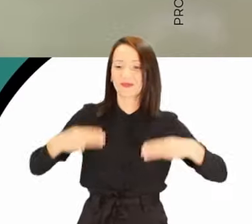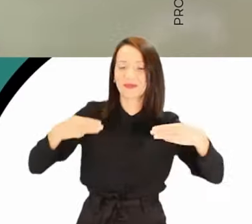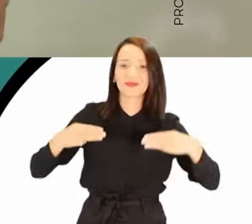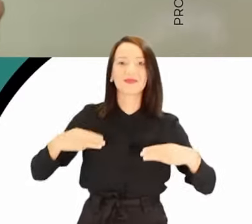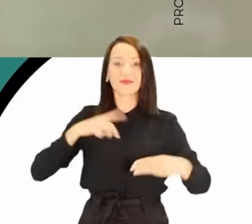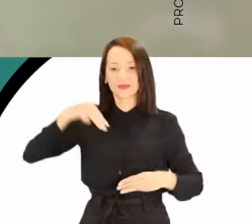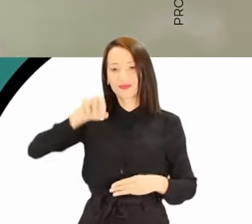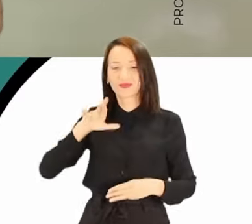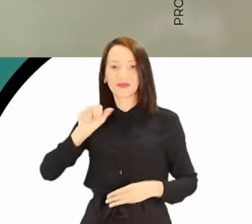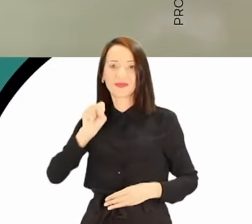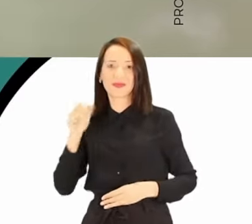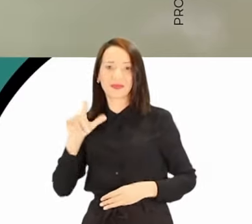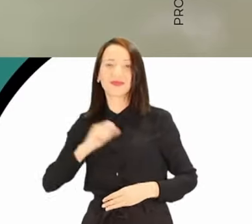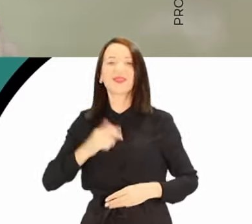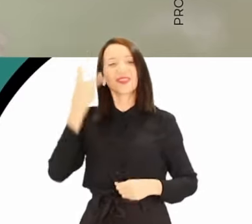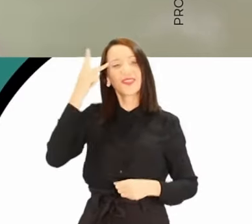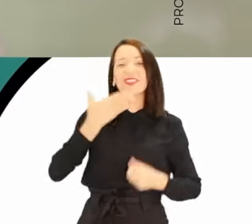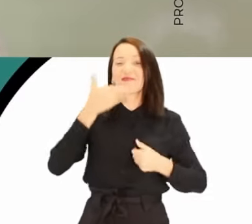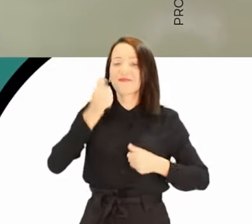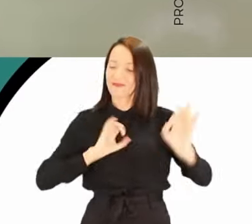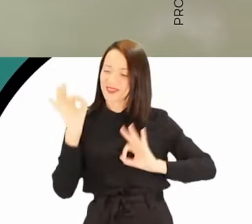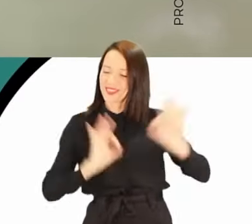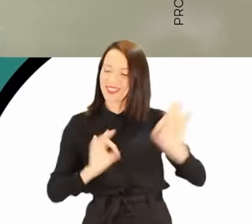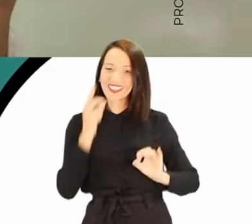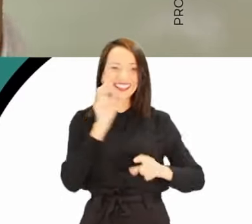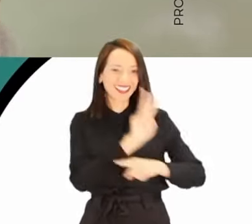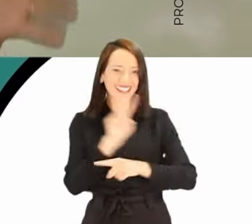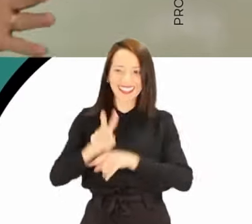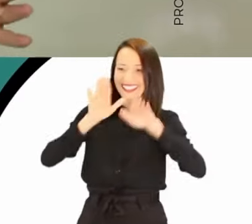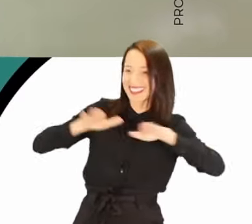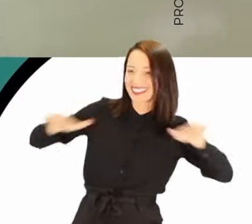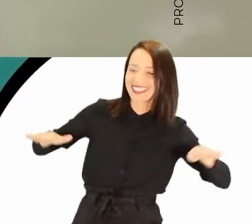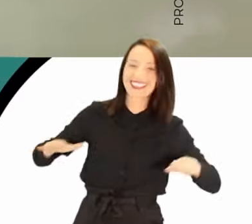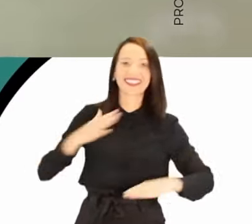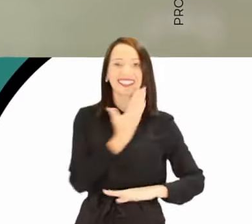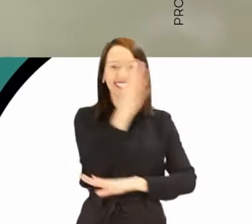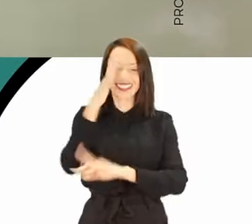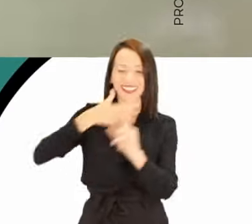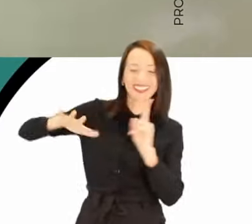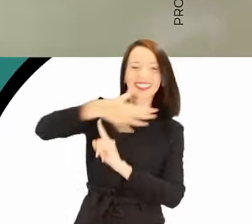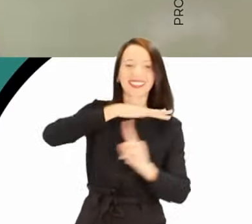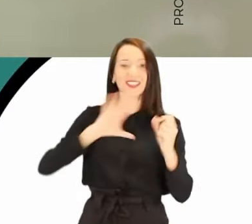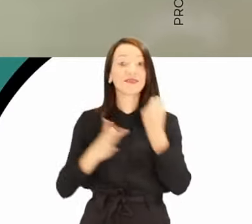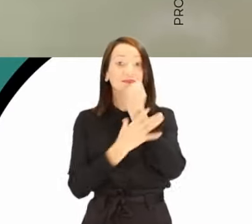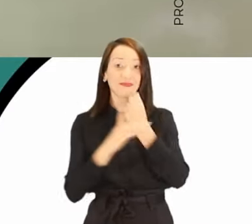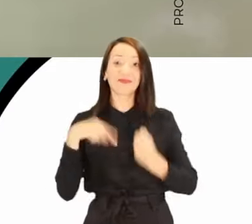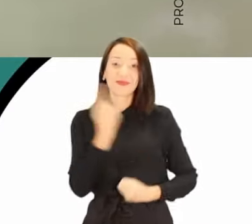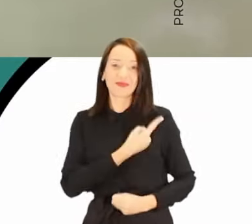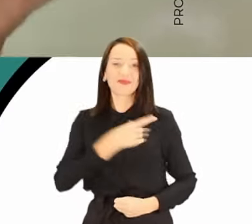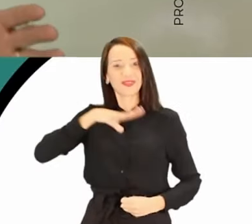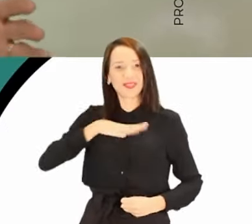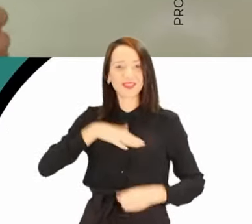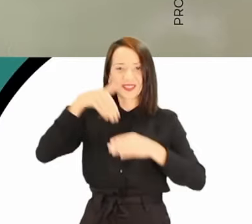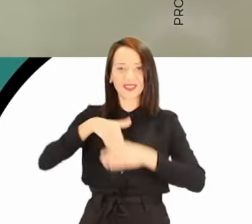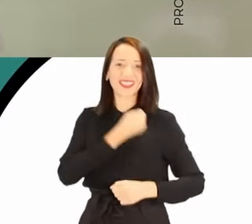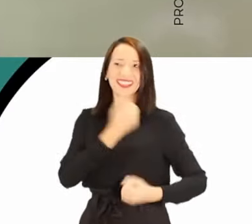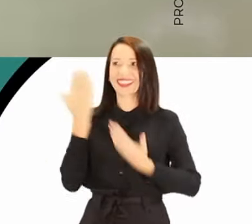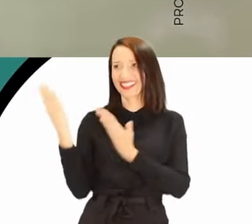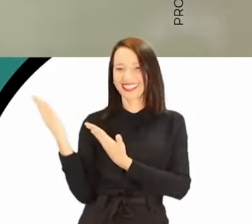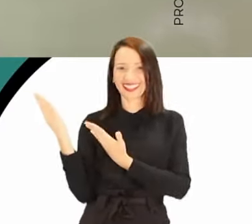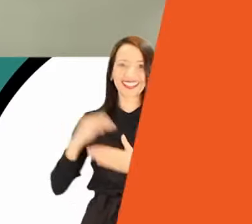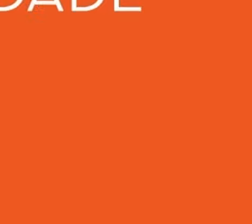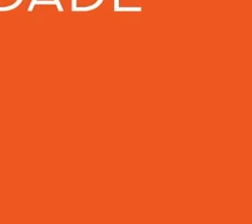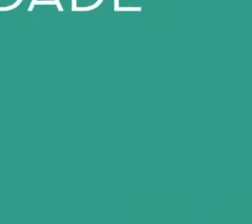Silva. São Paulo pode ser melhor para se viver. E eu estou preparada para cuidar das crianças, do meio ambiente, da segurança da nossa cidade. Vote Marina.